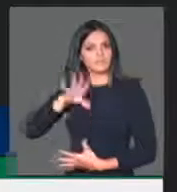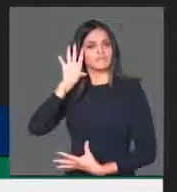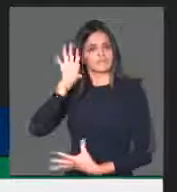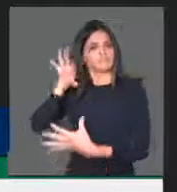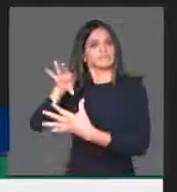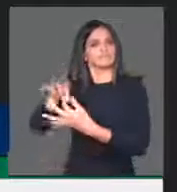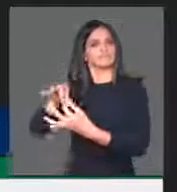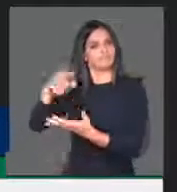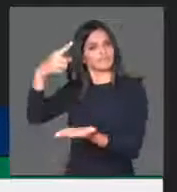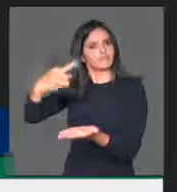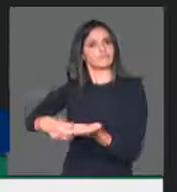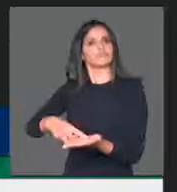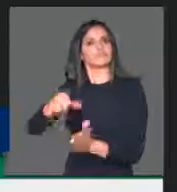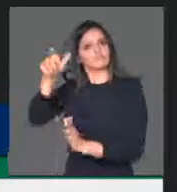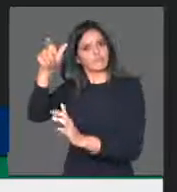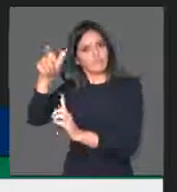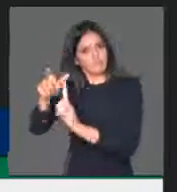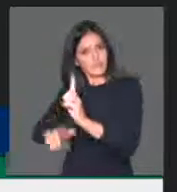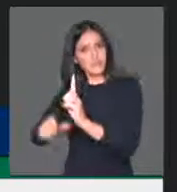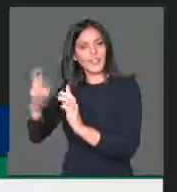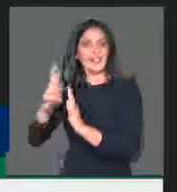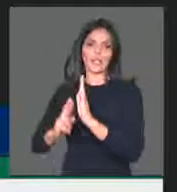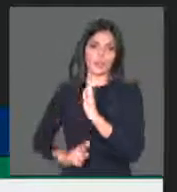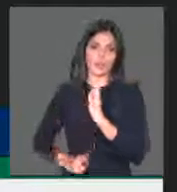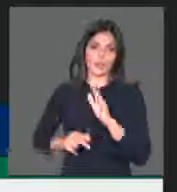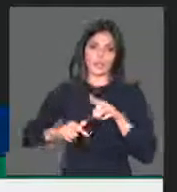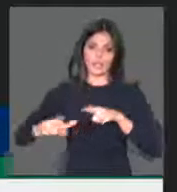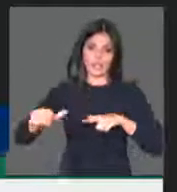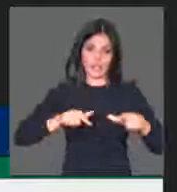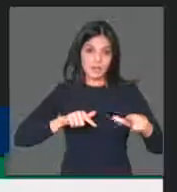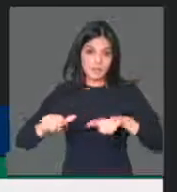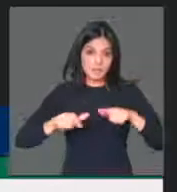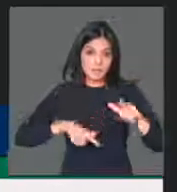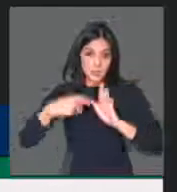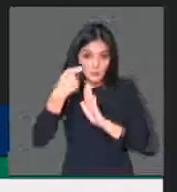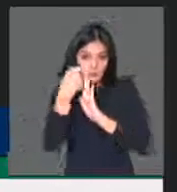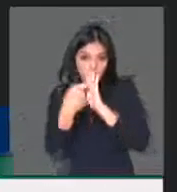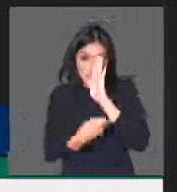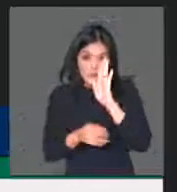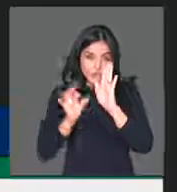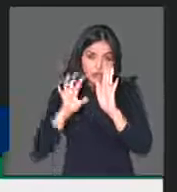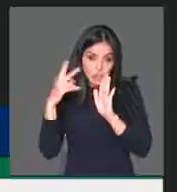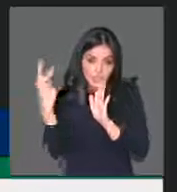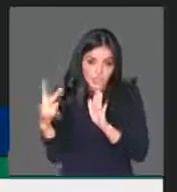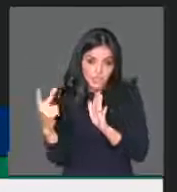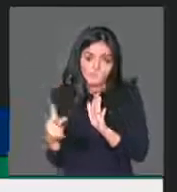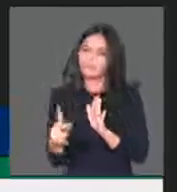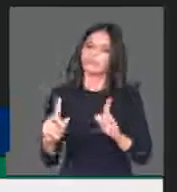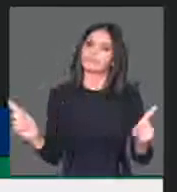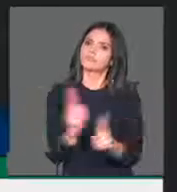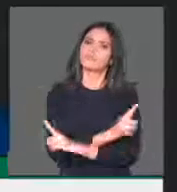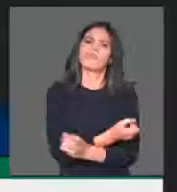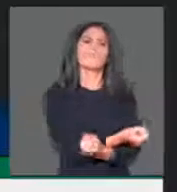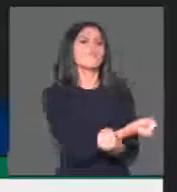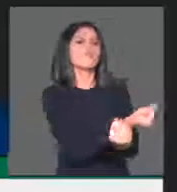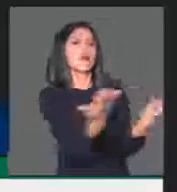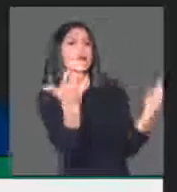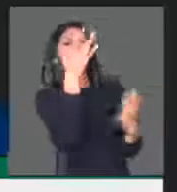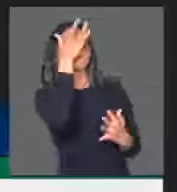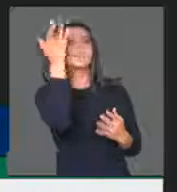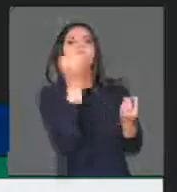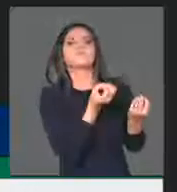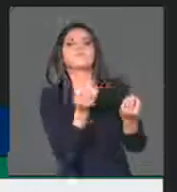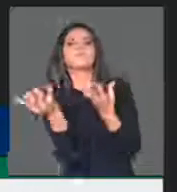Nilton Cardoso Júnior. Foi um trabalho que não foi feito apenas pelo relator, foi um trabalho feito a várias mãos,